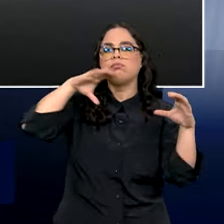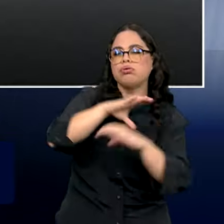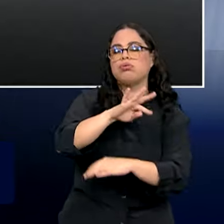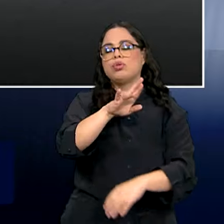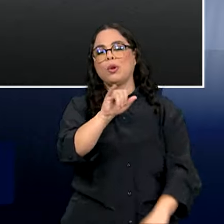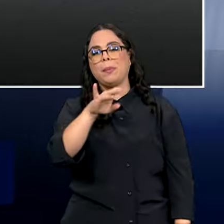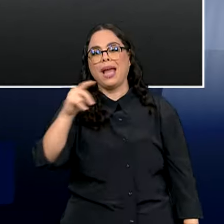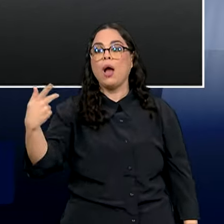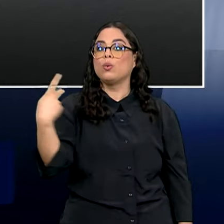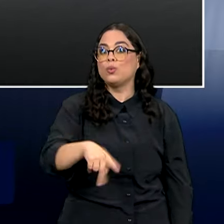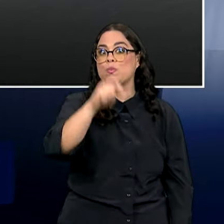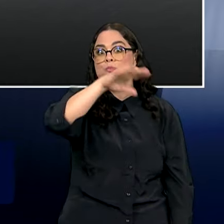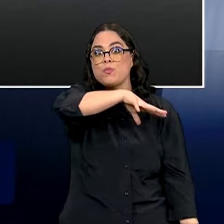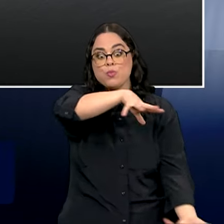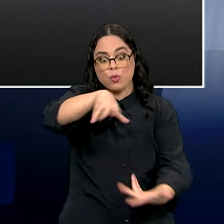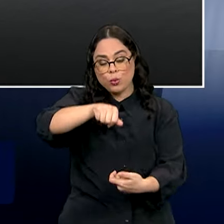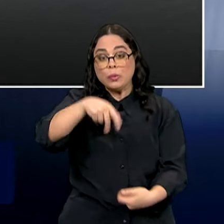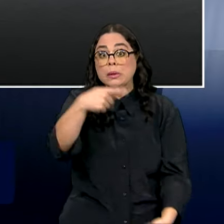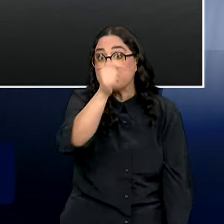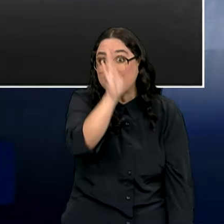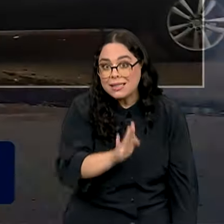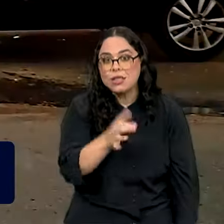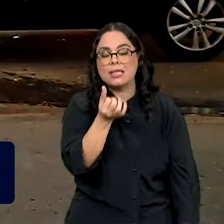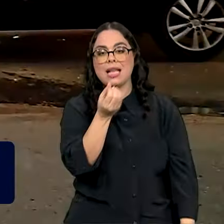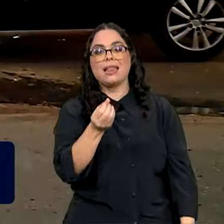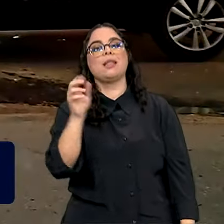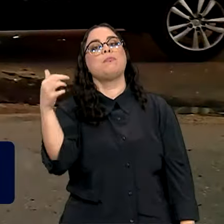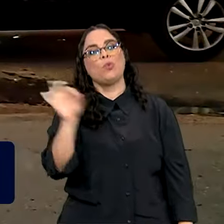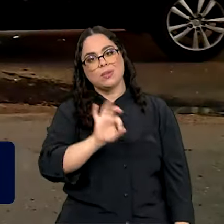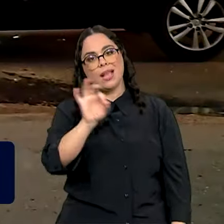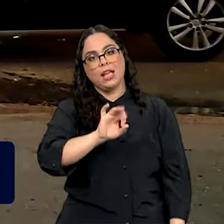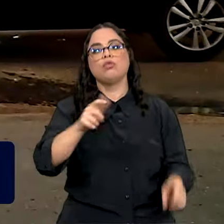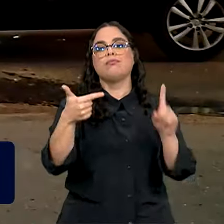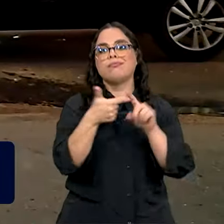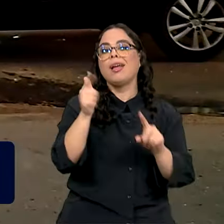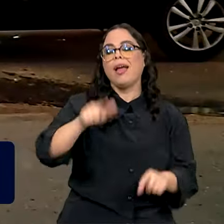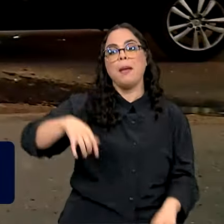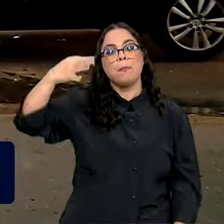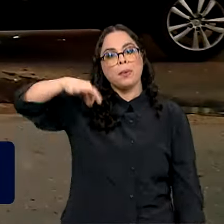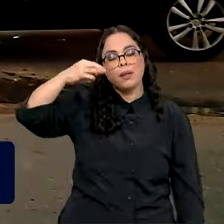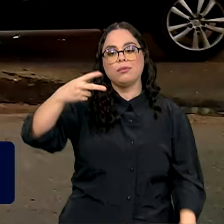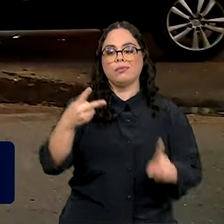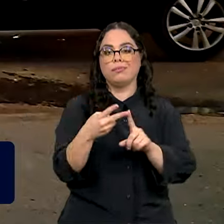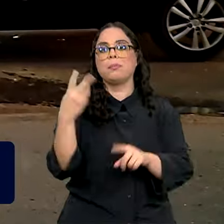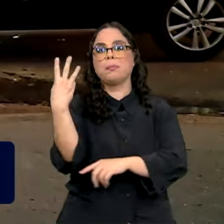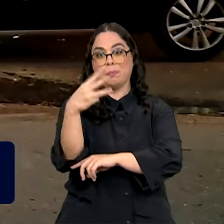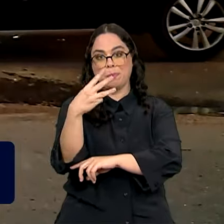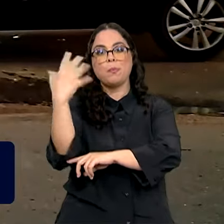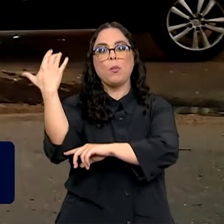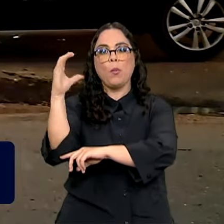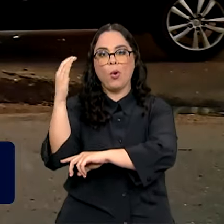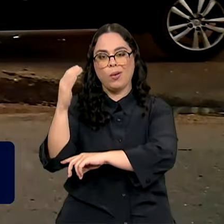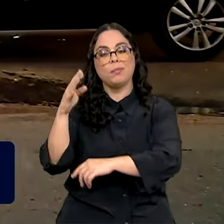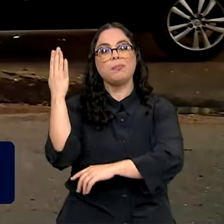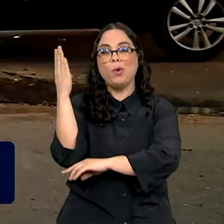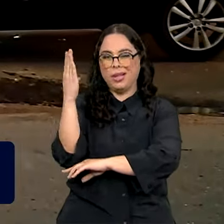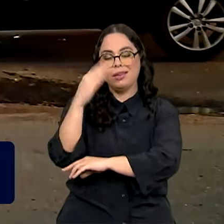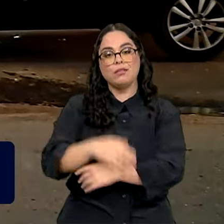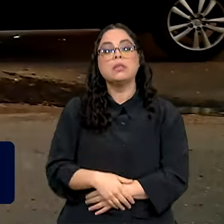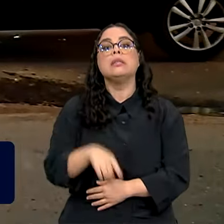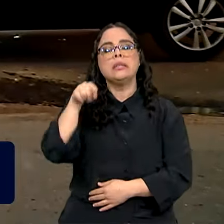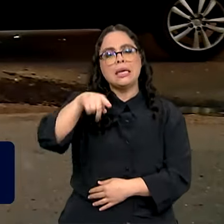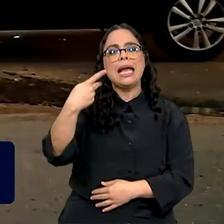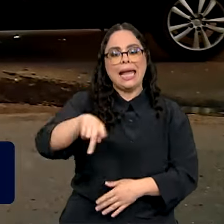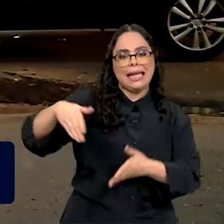detém 60% desse território seguido do Peru e Bolívia. Os afluentes aqui do Amazonas, um dos rios mais longos e caudalosos